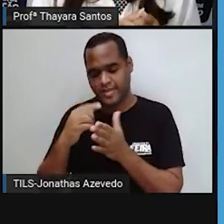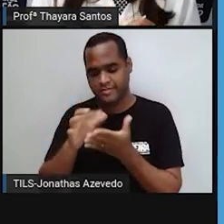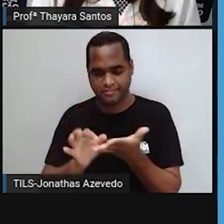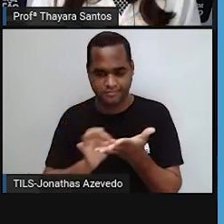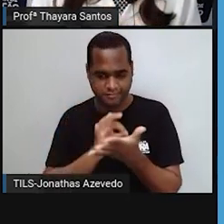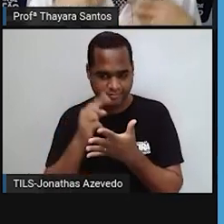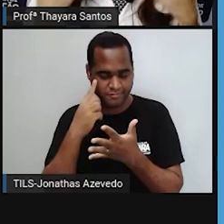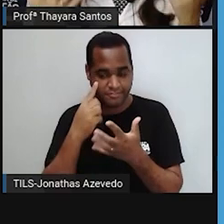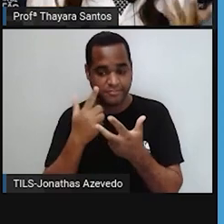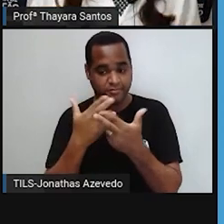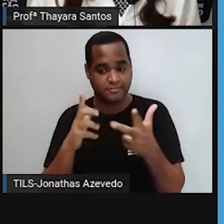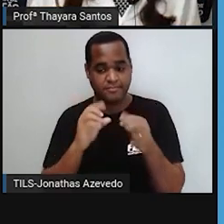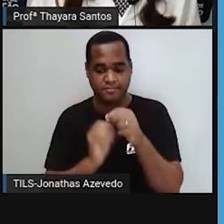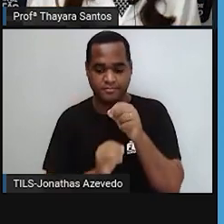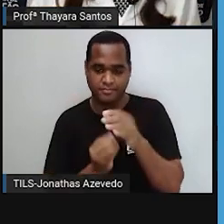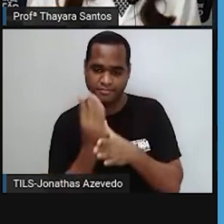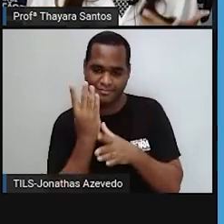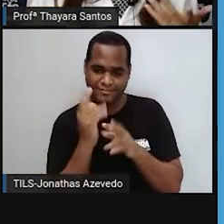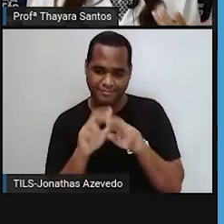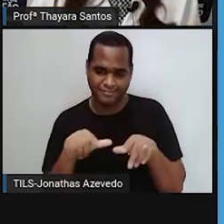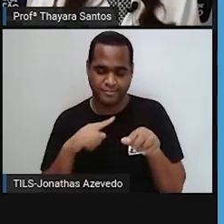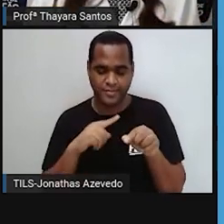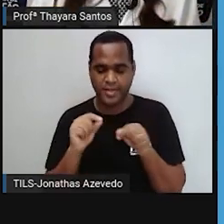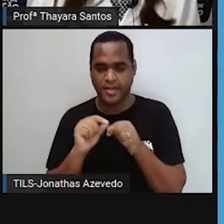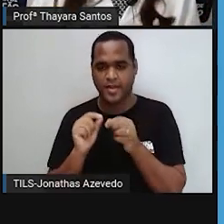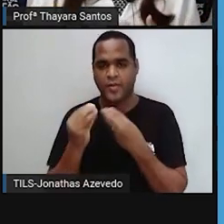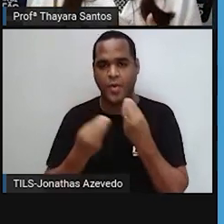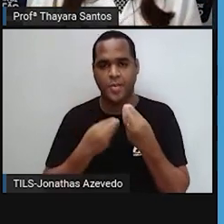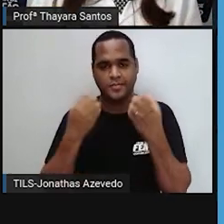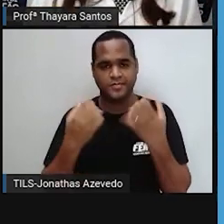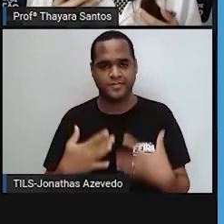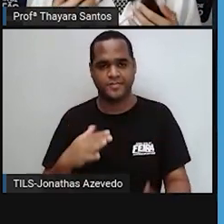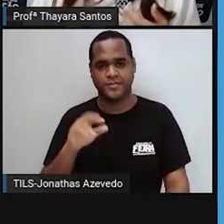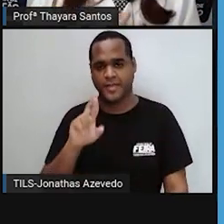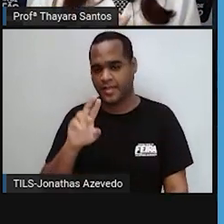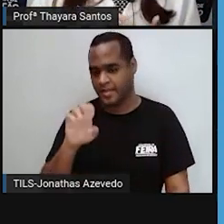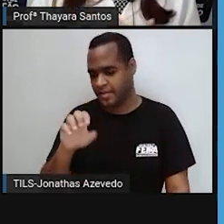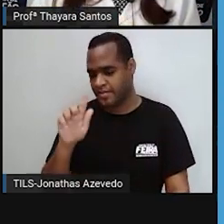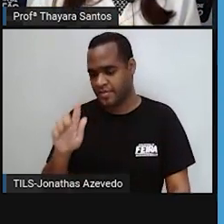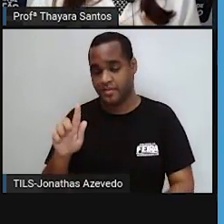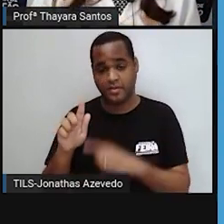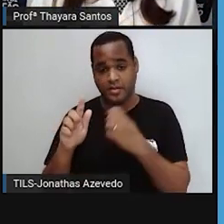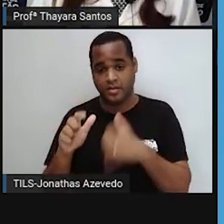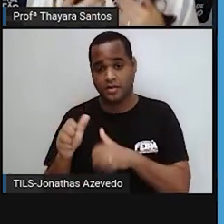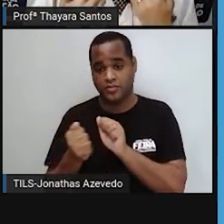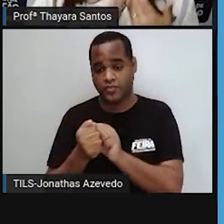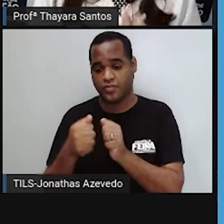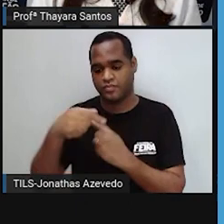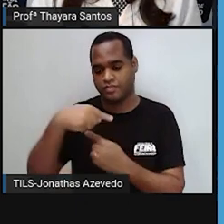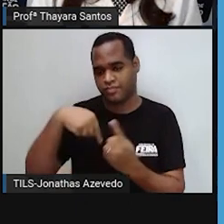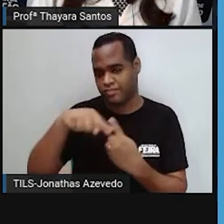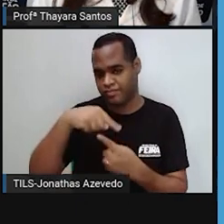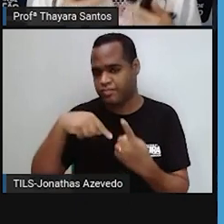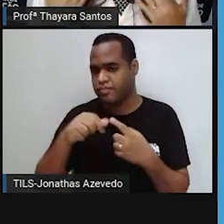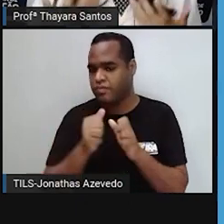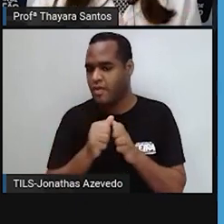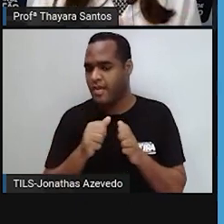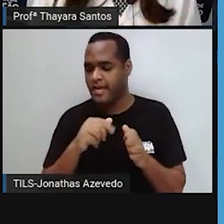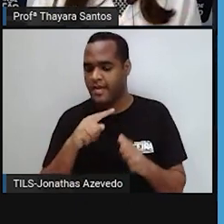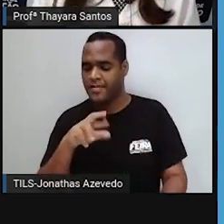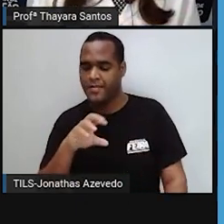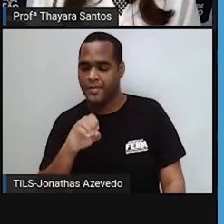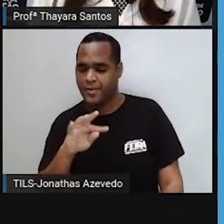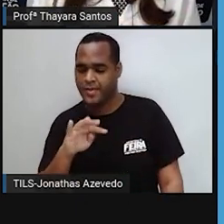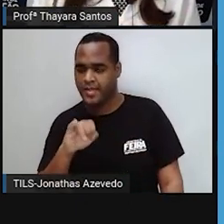endoplasmático, forma um retículo endoplasmático granuloso, e eles juntos vão conseguir sintetizar proteínas e também